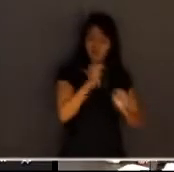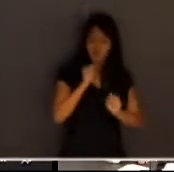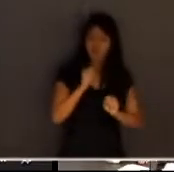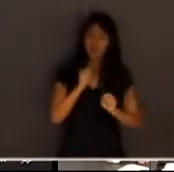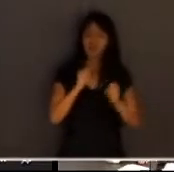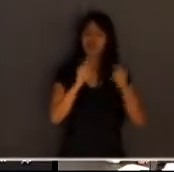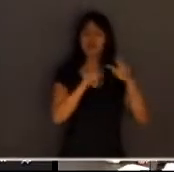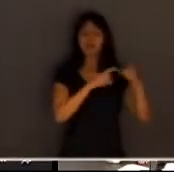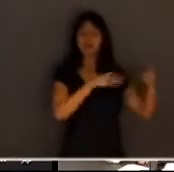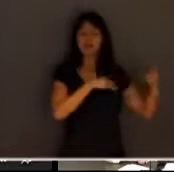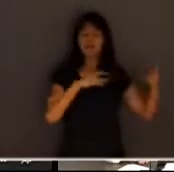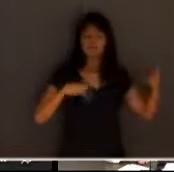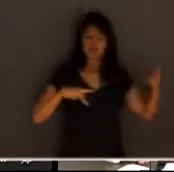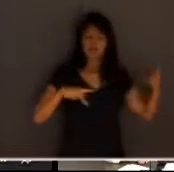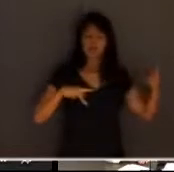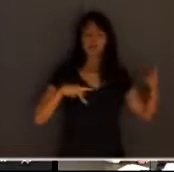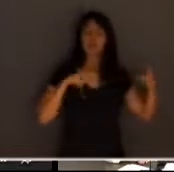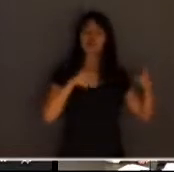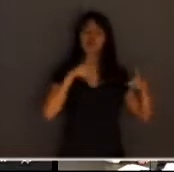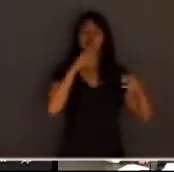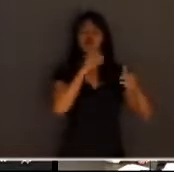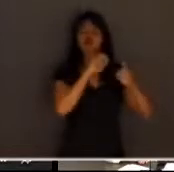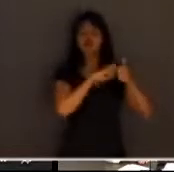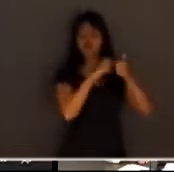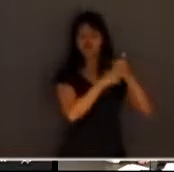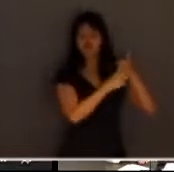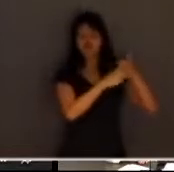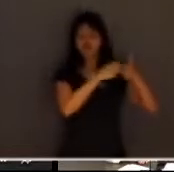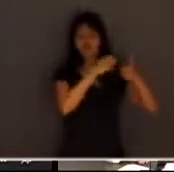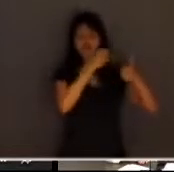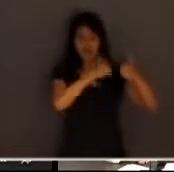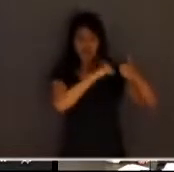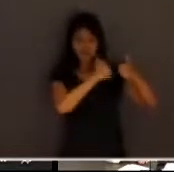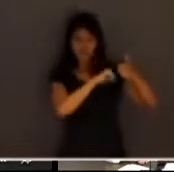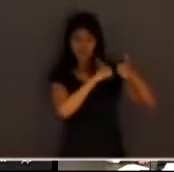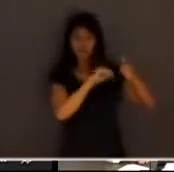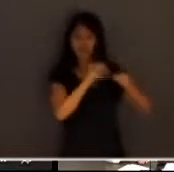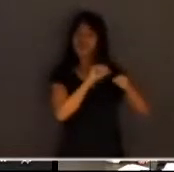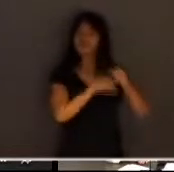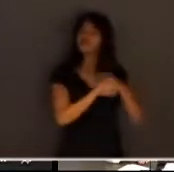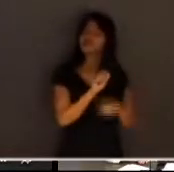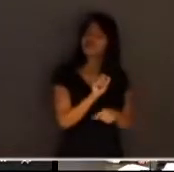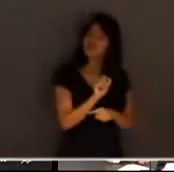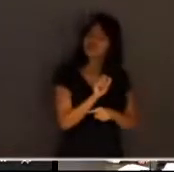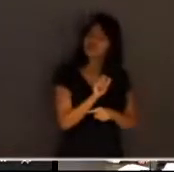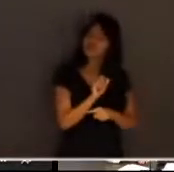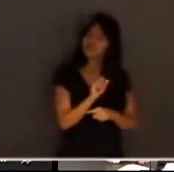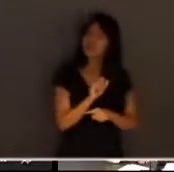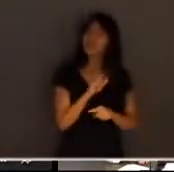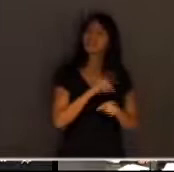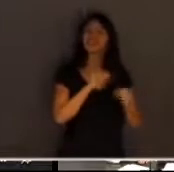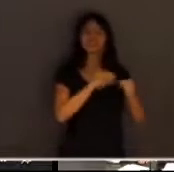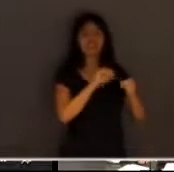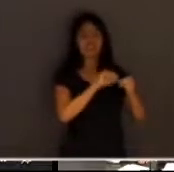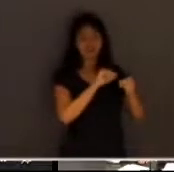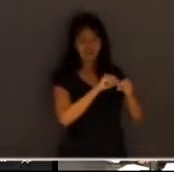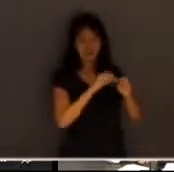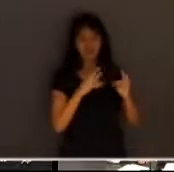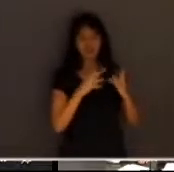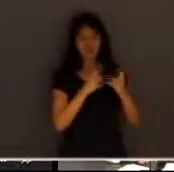ministério público no tribunal do júri ele exercita de forma ostensiva e pública